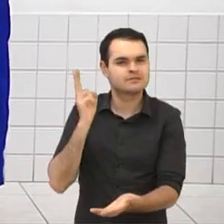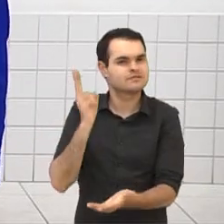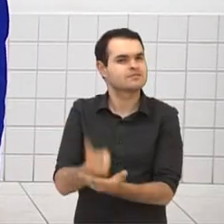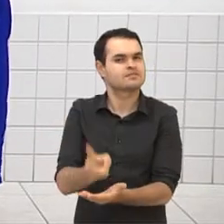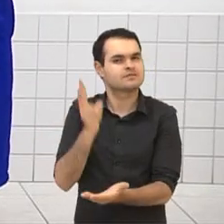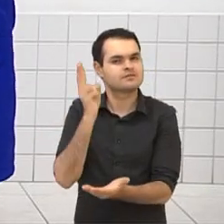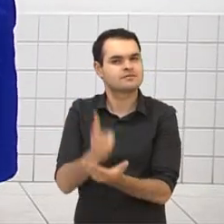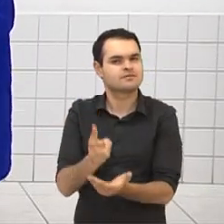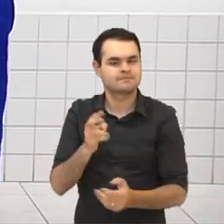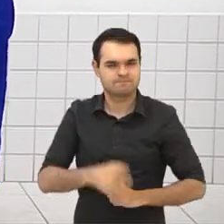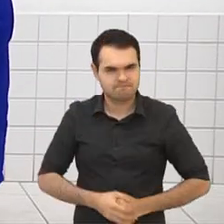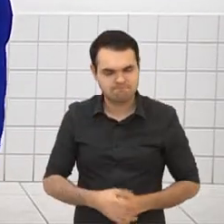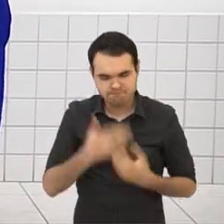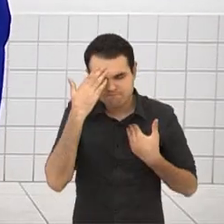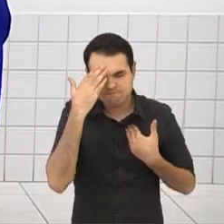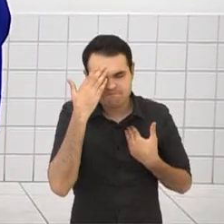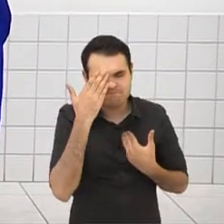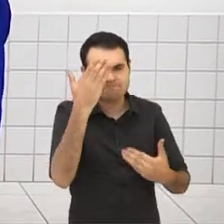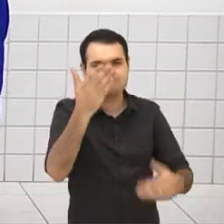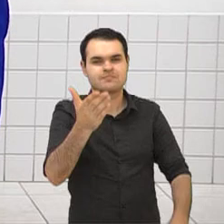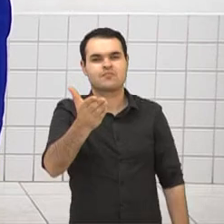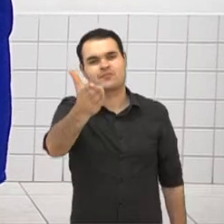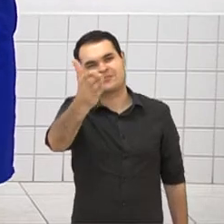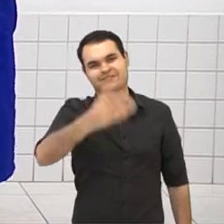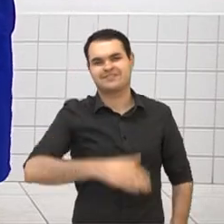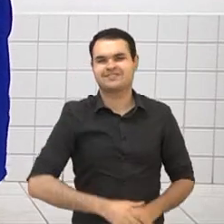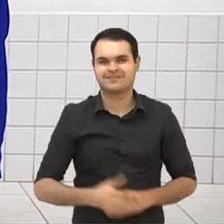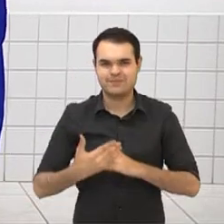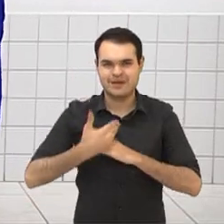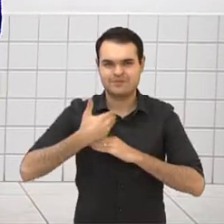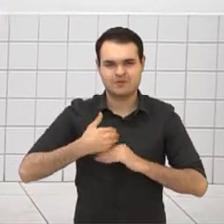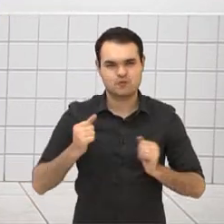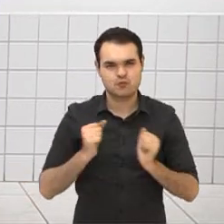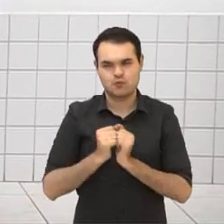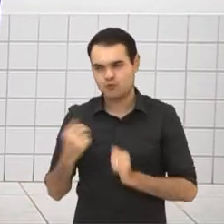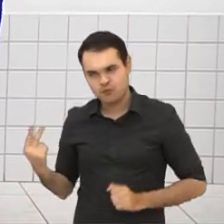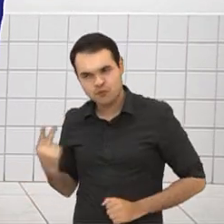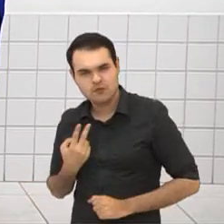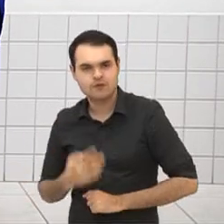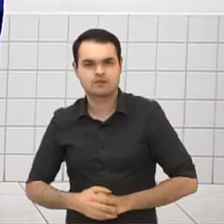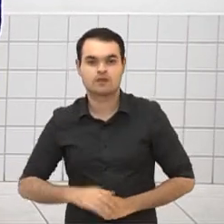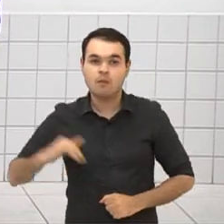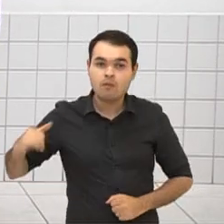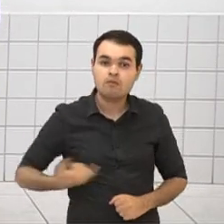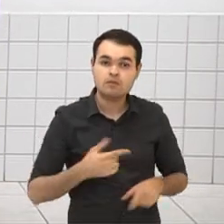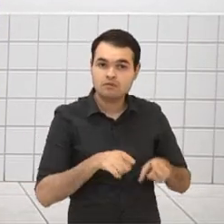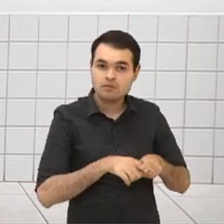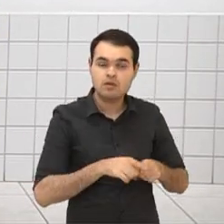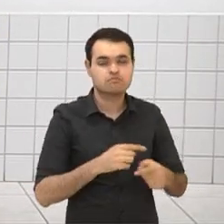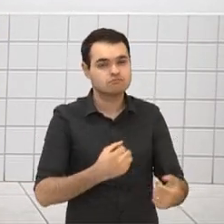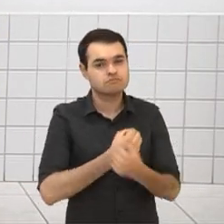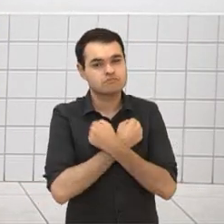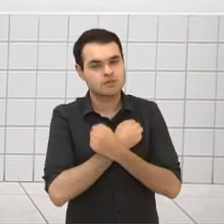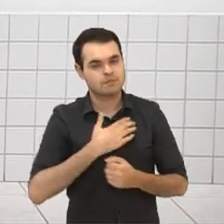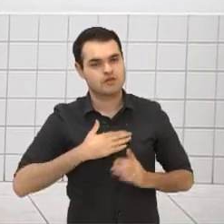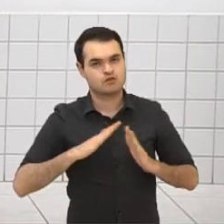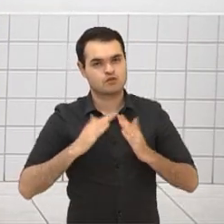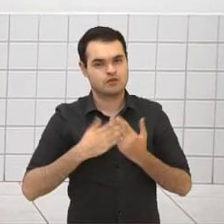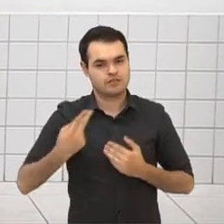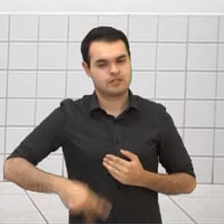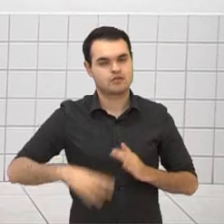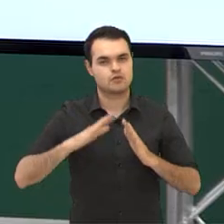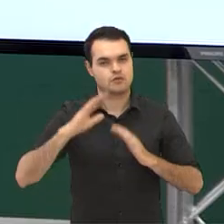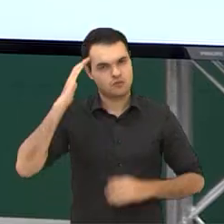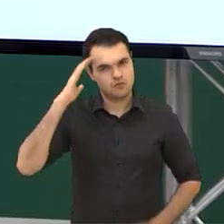material que o professor encaminha. Muito obrigado pra vocês estarem participando conosco. Show de bola. Eu aproveito também e mando aí um abraço pra minha escola aqui de